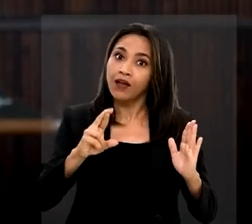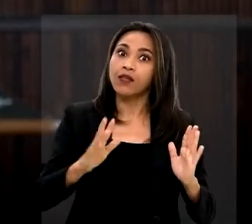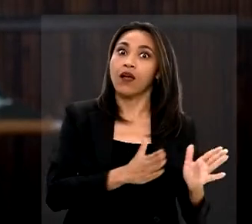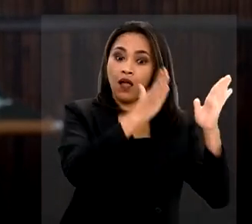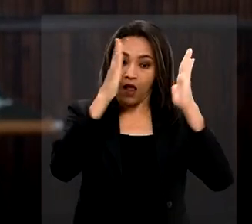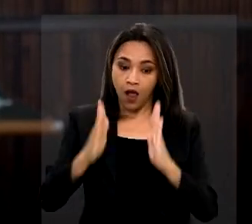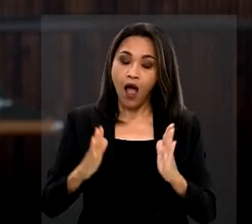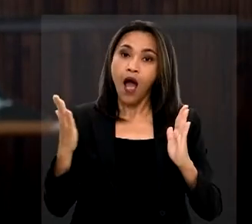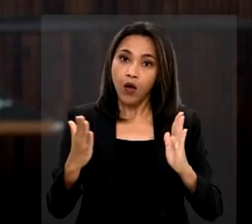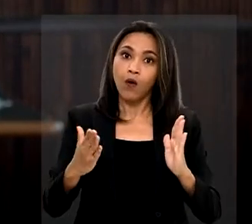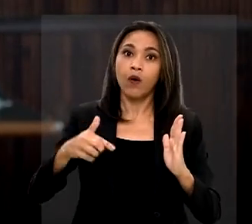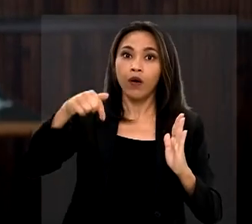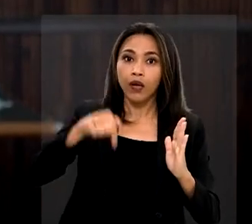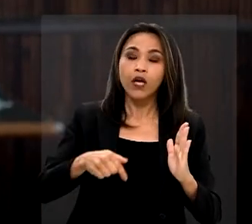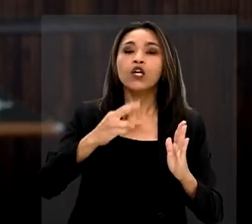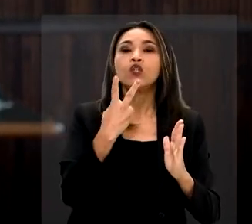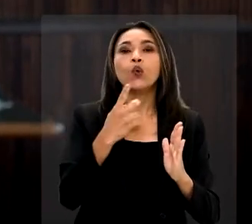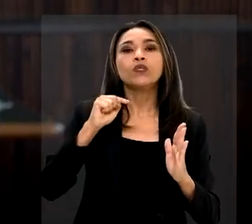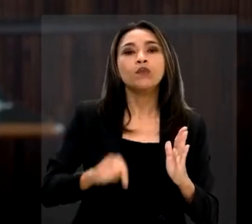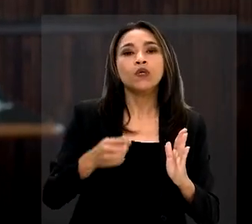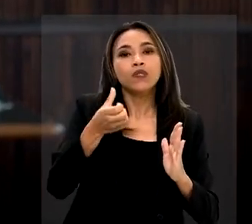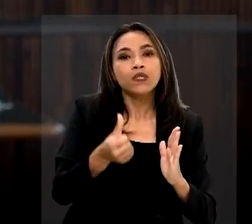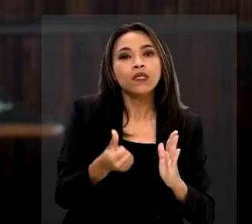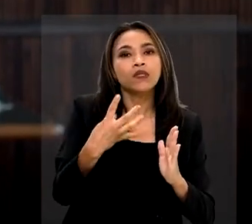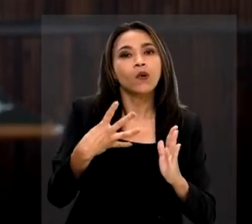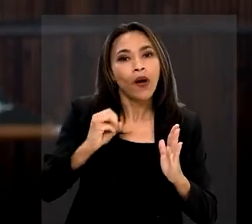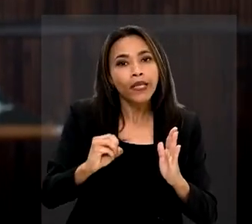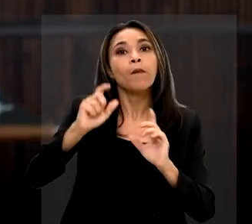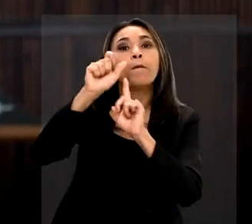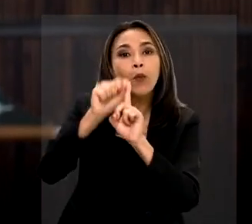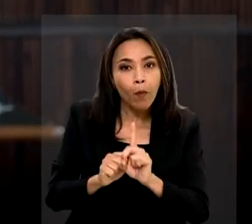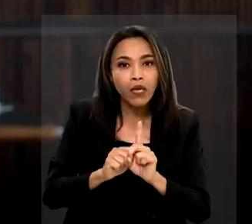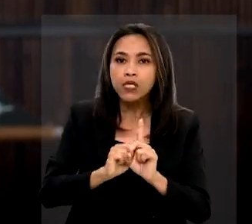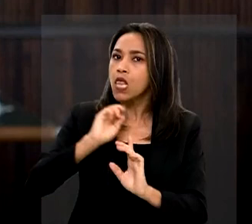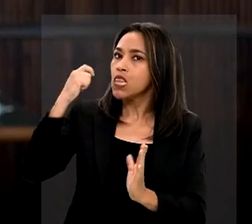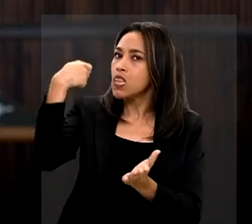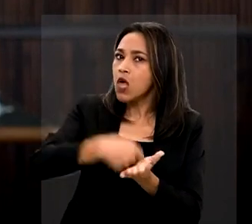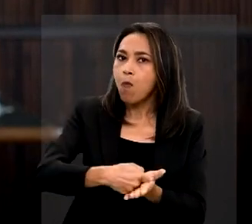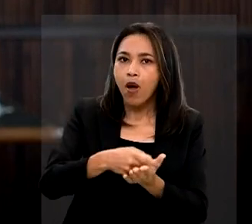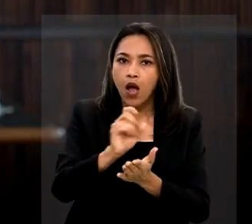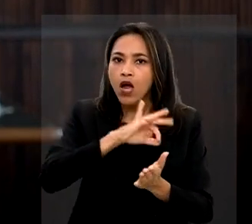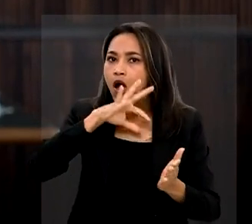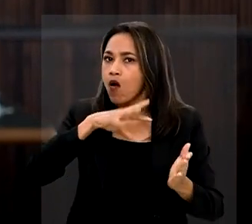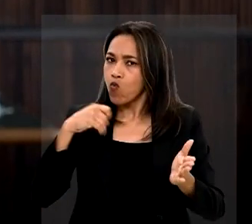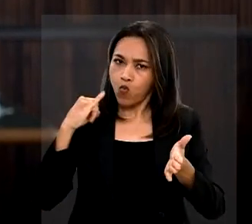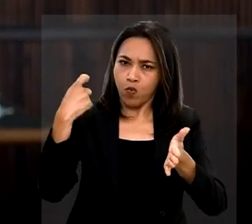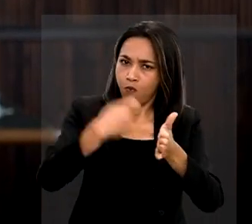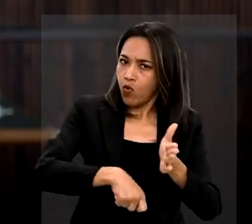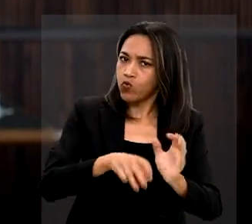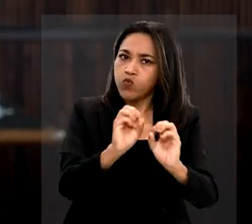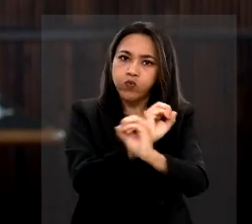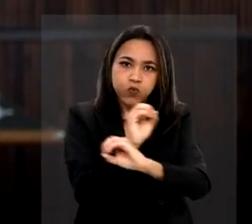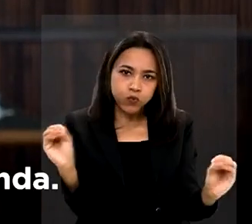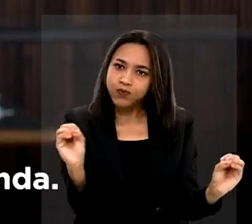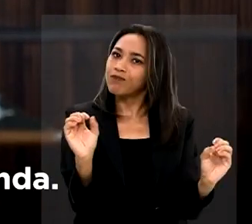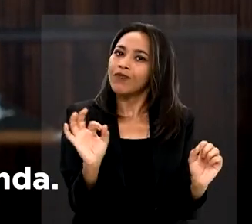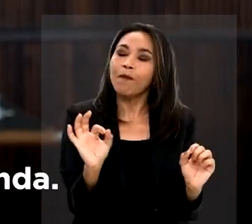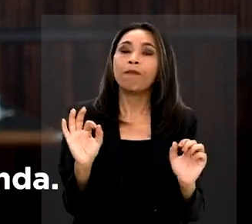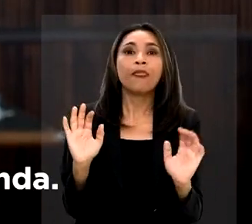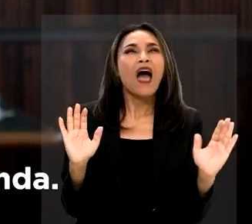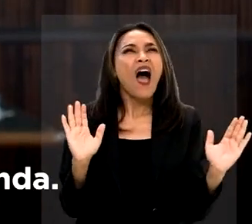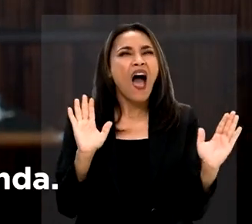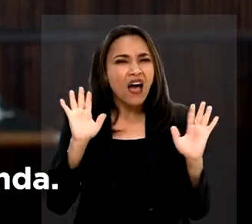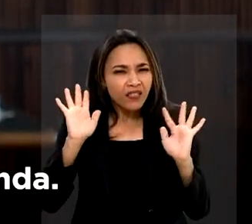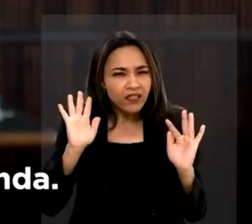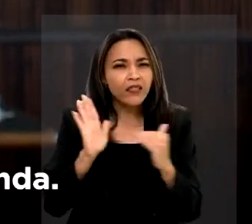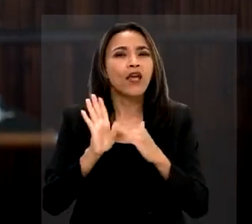,00. A partir de agora, o valor, até R$.640,00 por mês, não pagará mais nenhum centavo